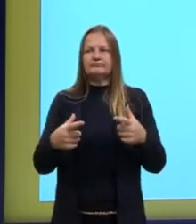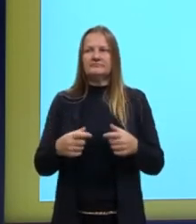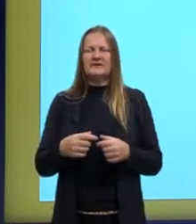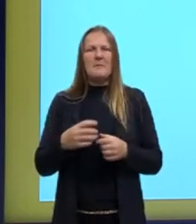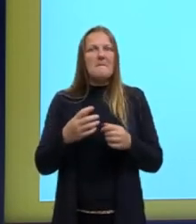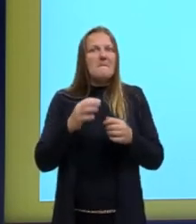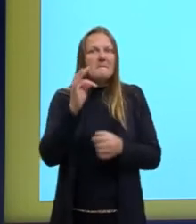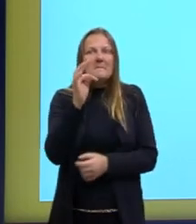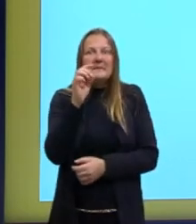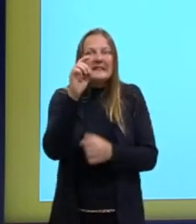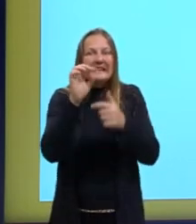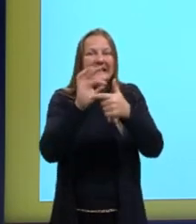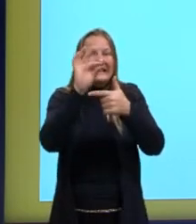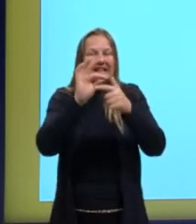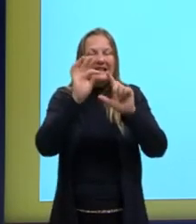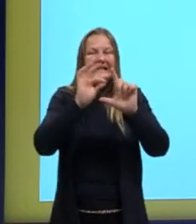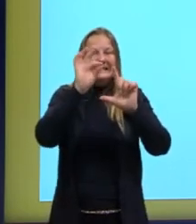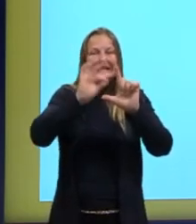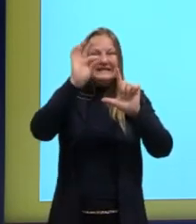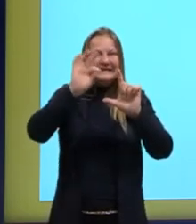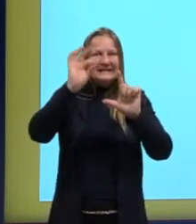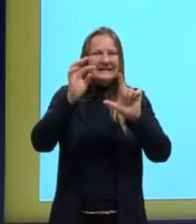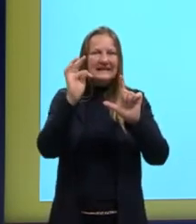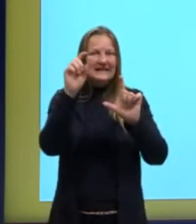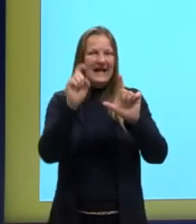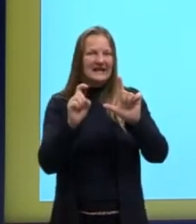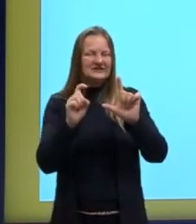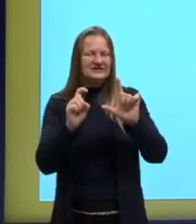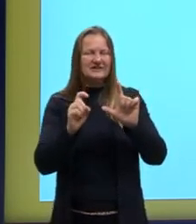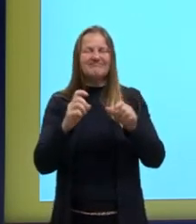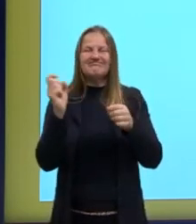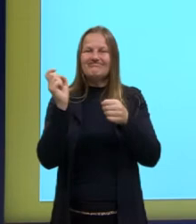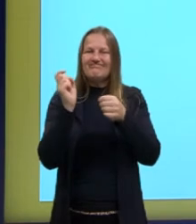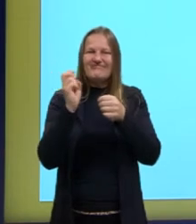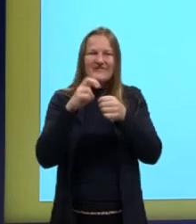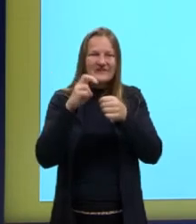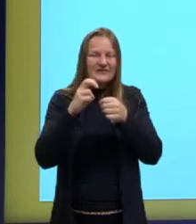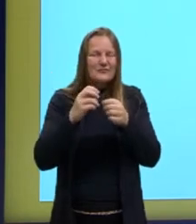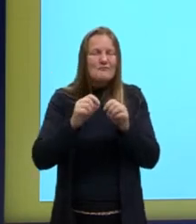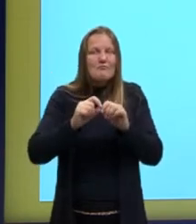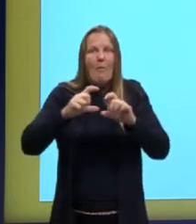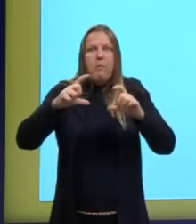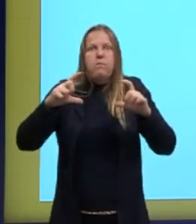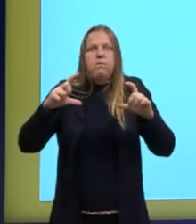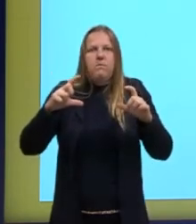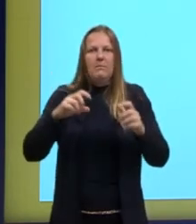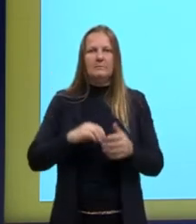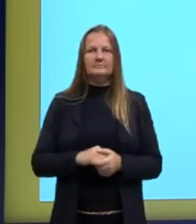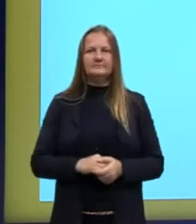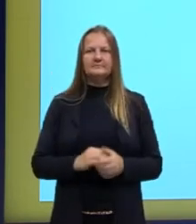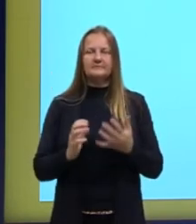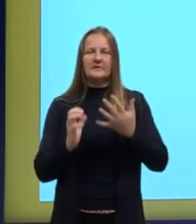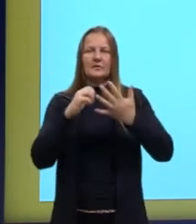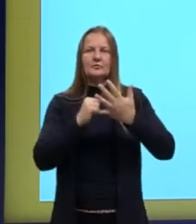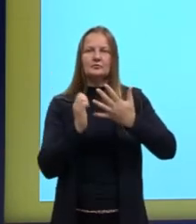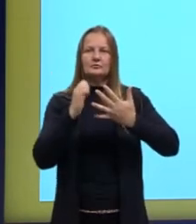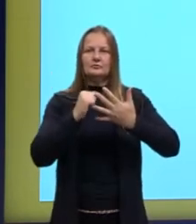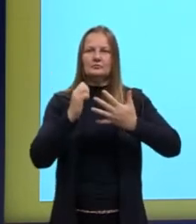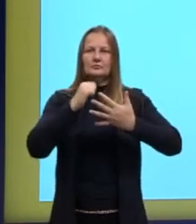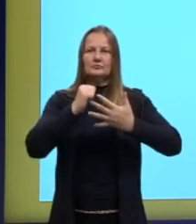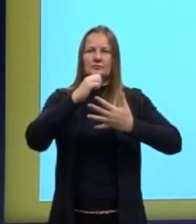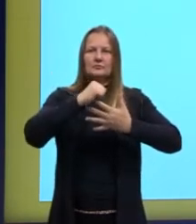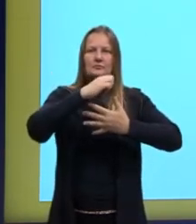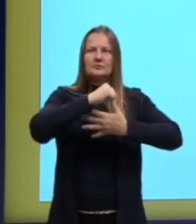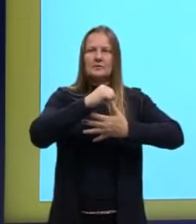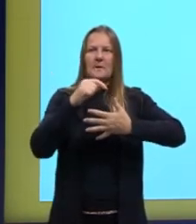altos índices, então, de toxinas no seu organismo. tá? Então, aqui a cadeia alimentar, nós podemos